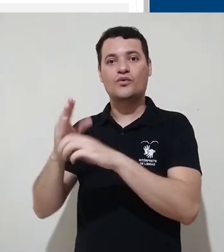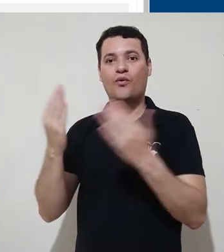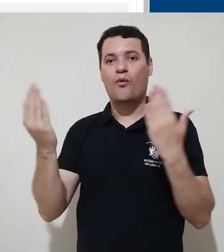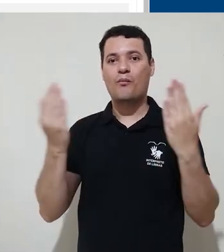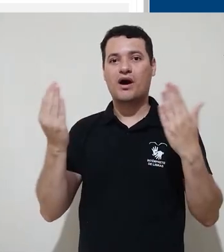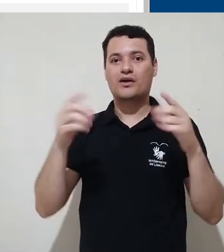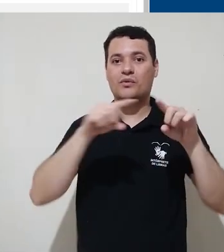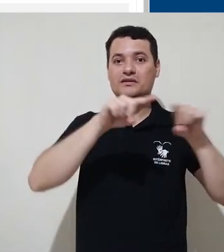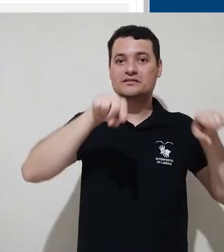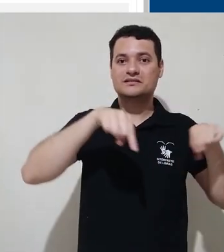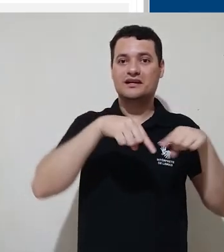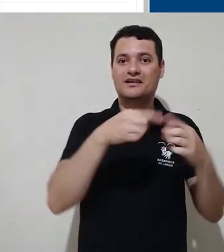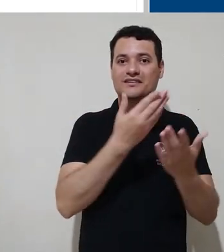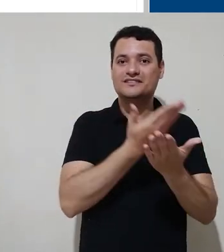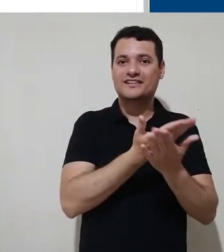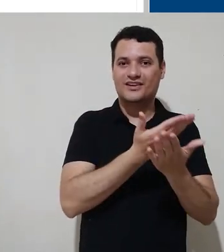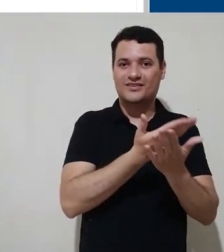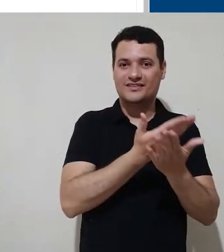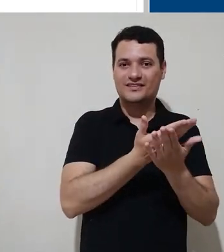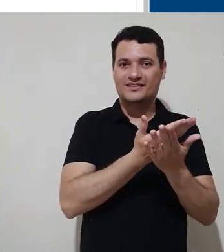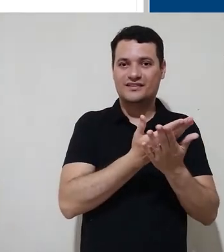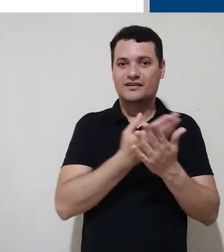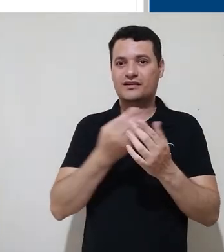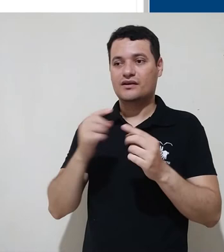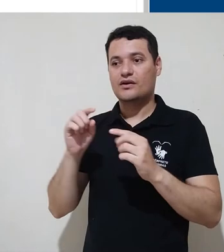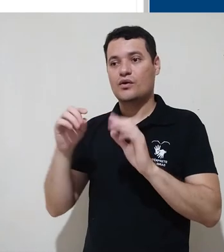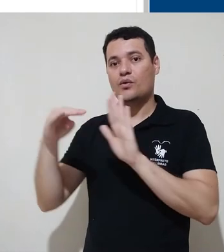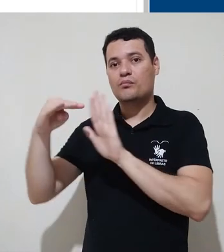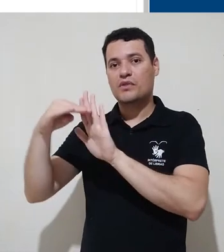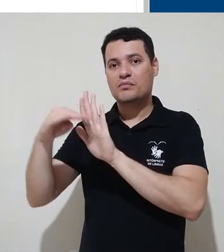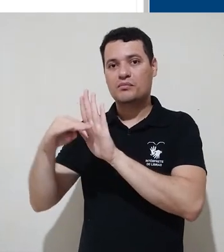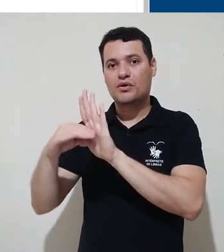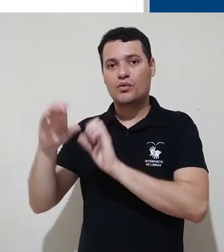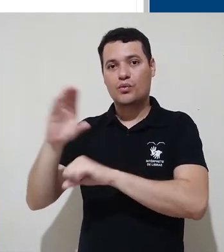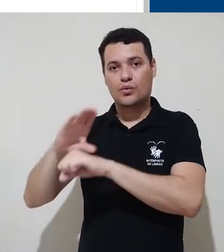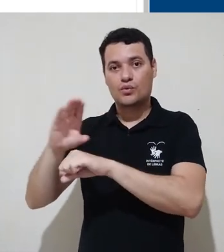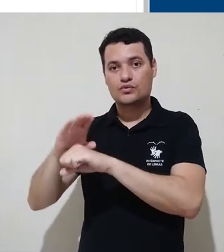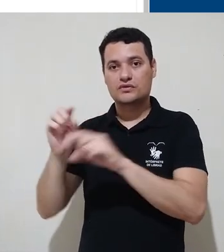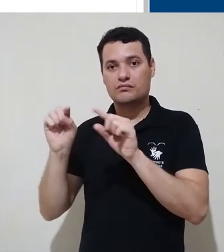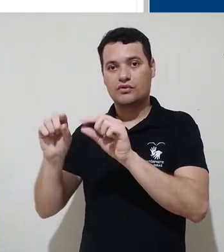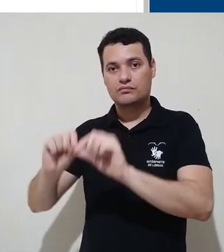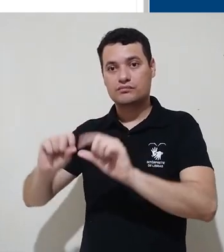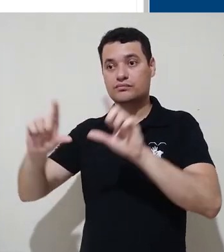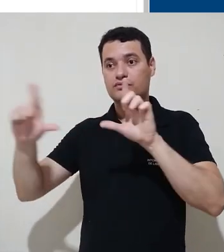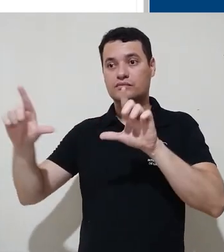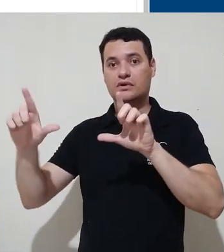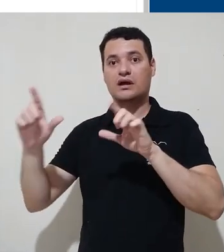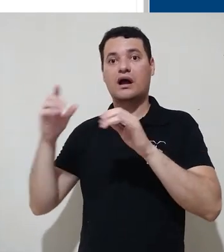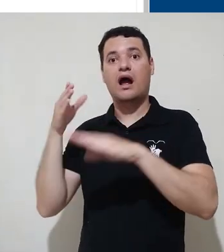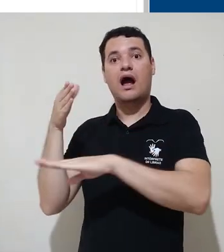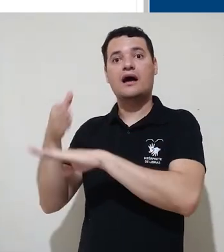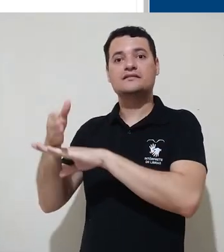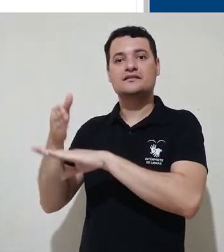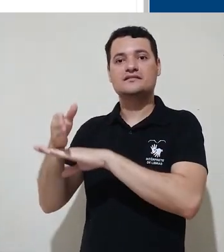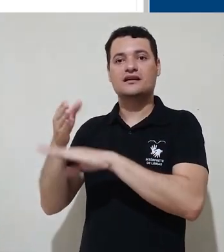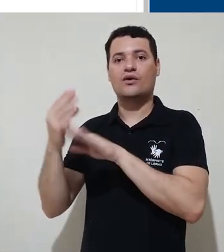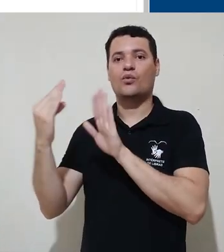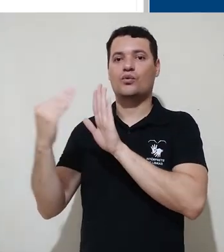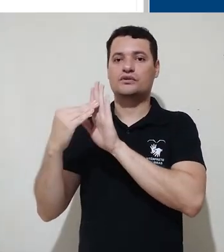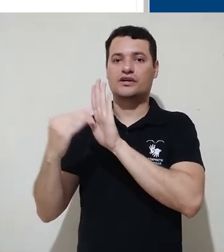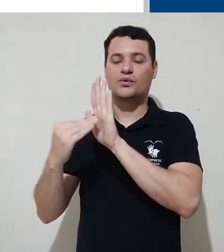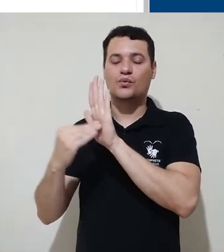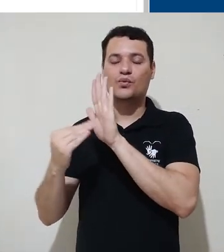sala de aula. Ficando sobre o curso, a gente tem acesso ao conteúdo do curso,